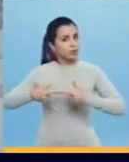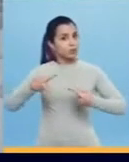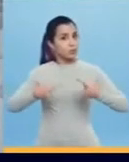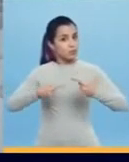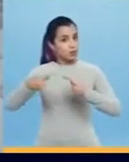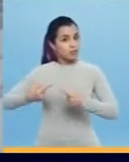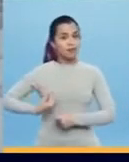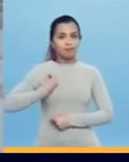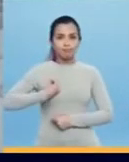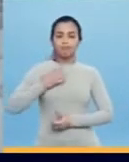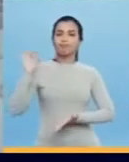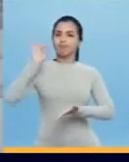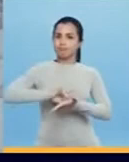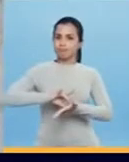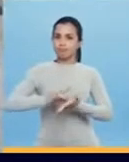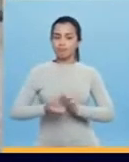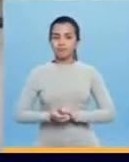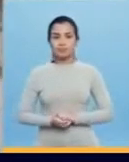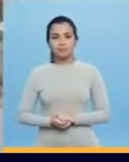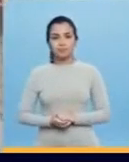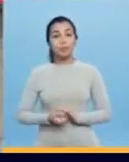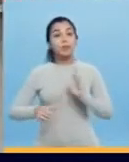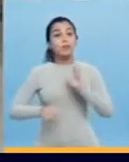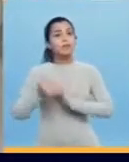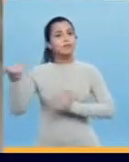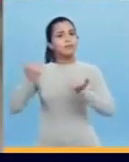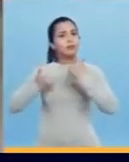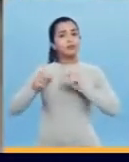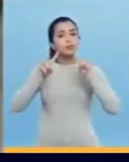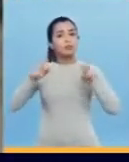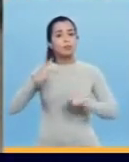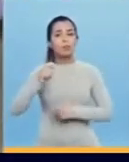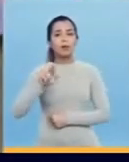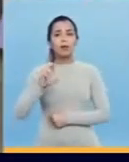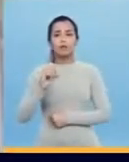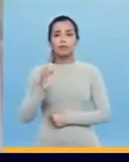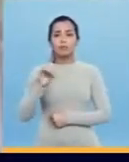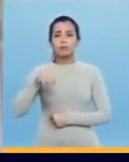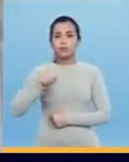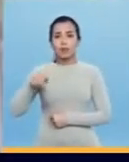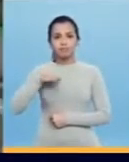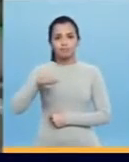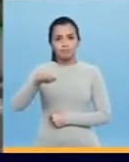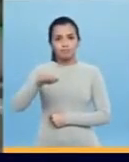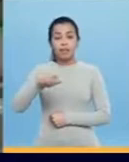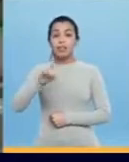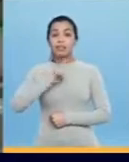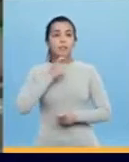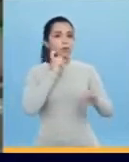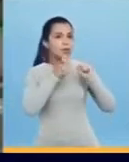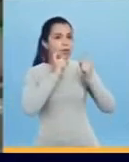públicas Pra ela estar presente Primeira vez que eu vi falada Para a oficina móvel Foi numa reunião De pessoas com